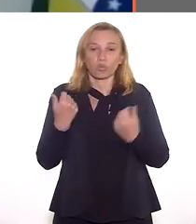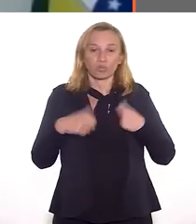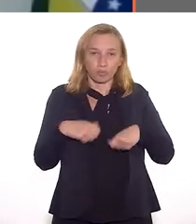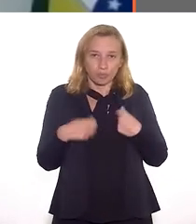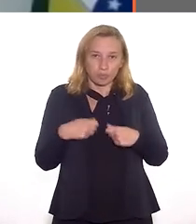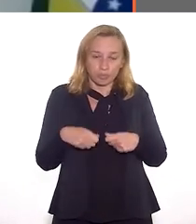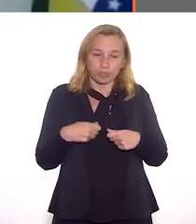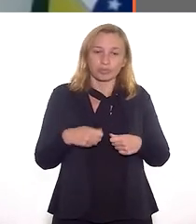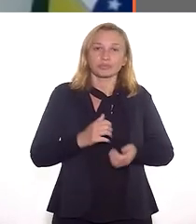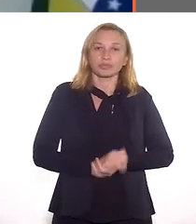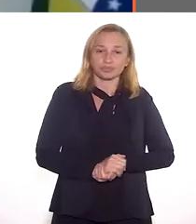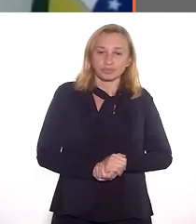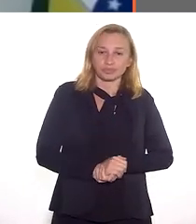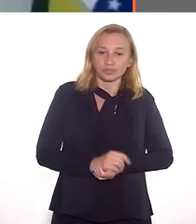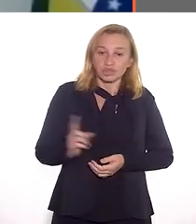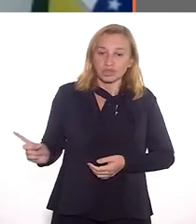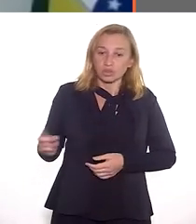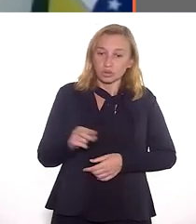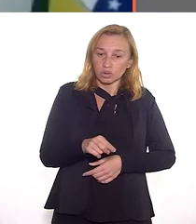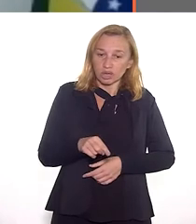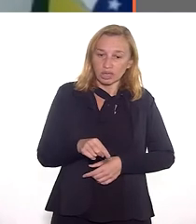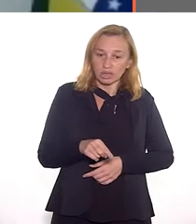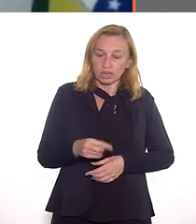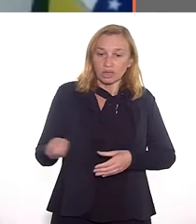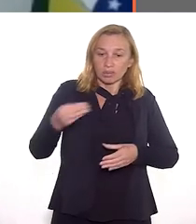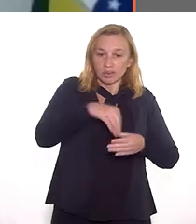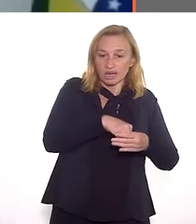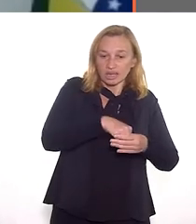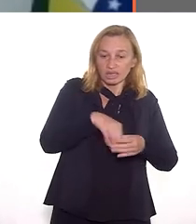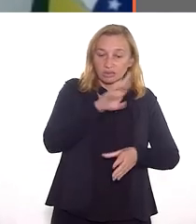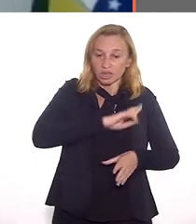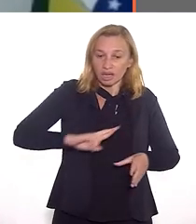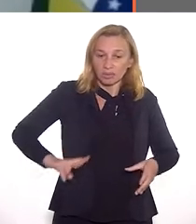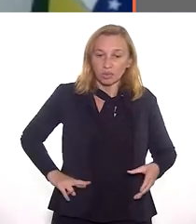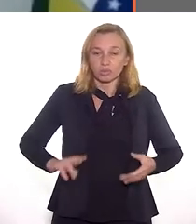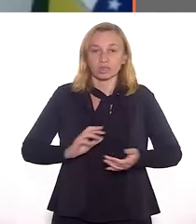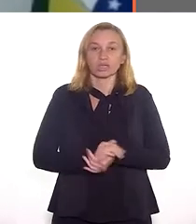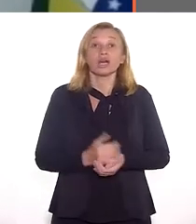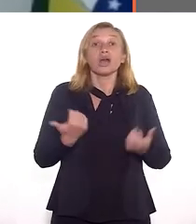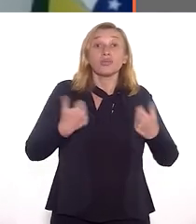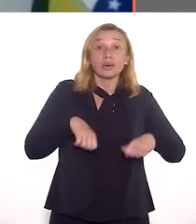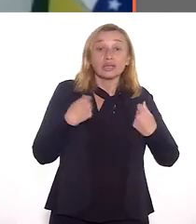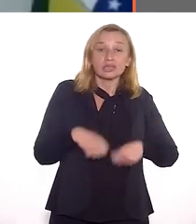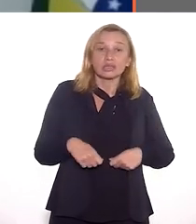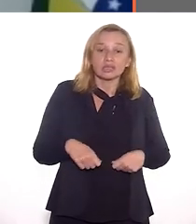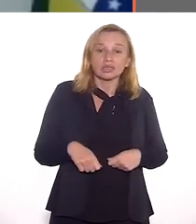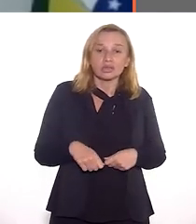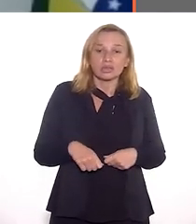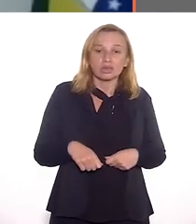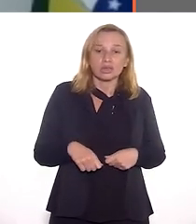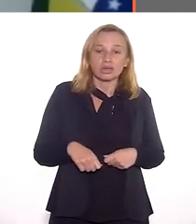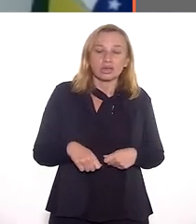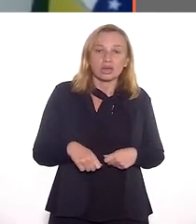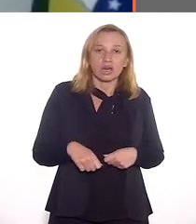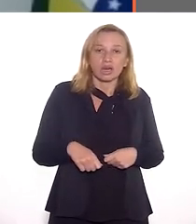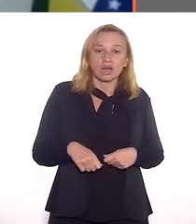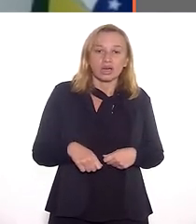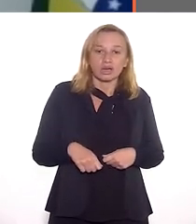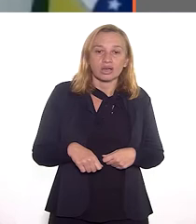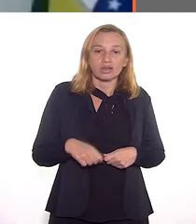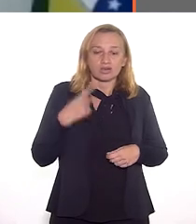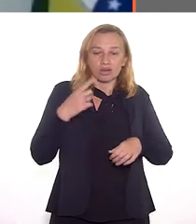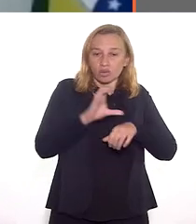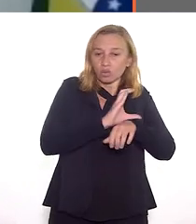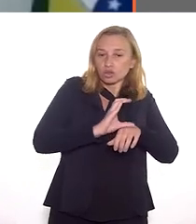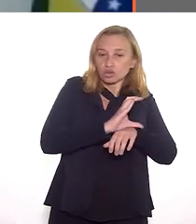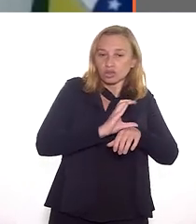reconheça que é preciso trazer esses territórios para dentro da República. É preciso que passe